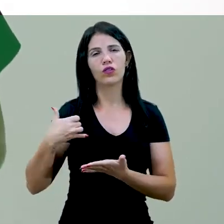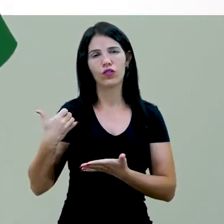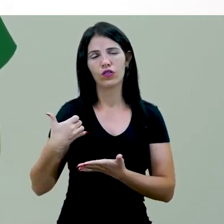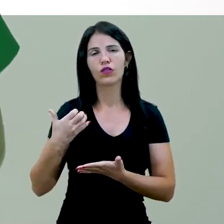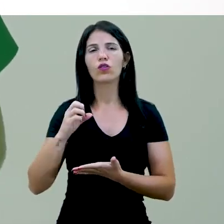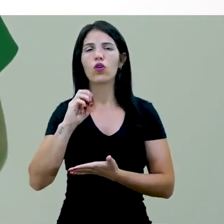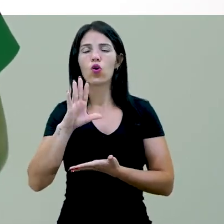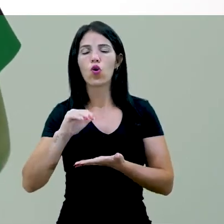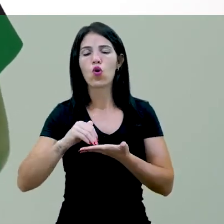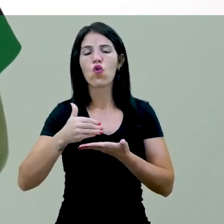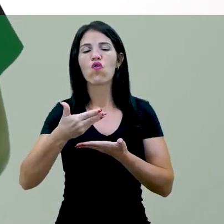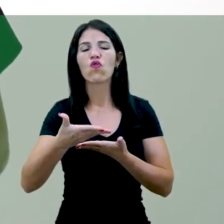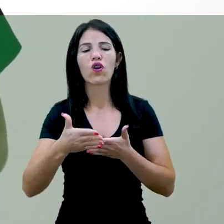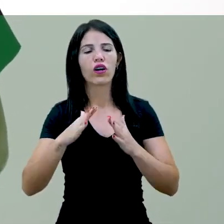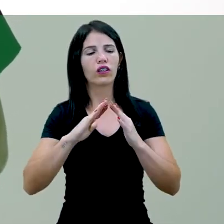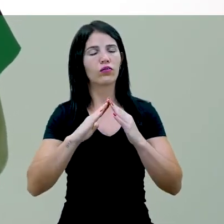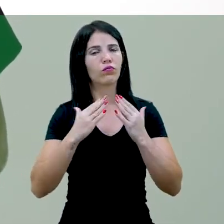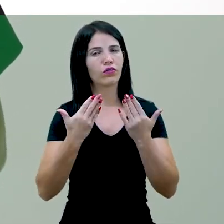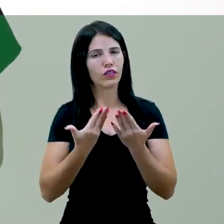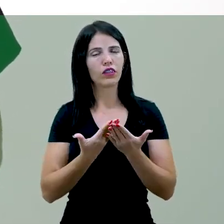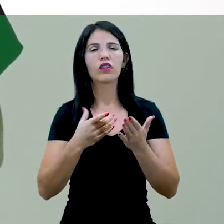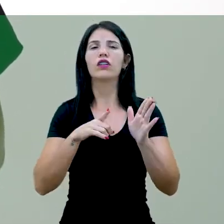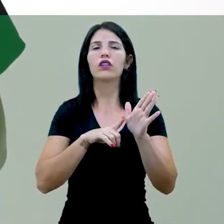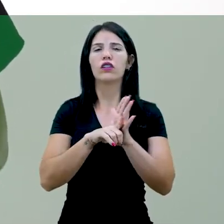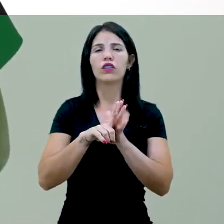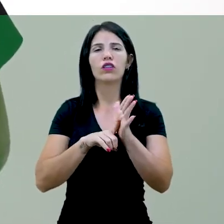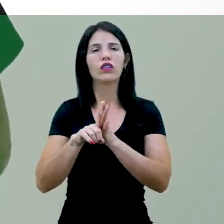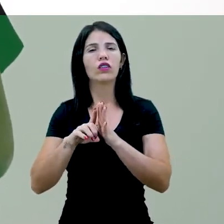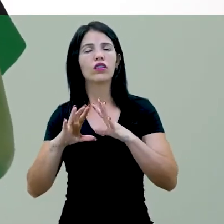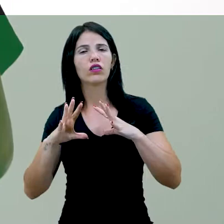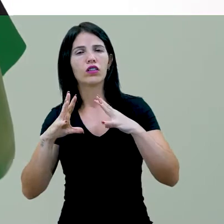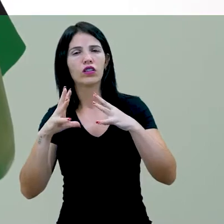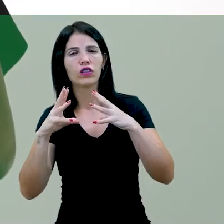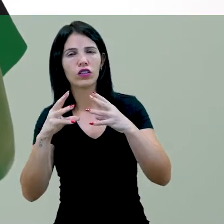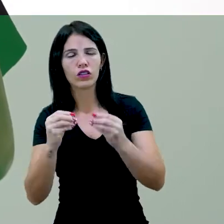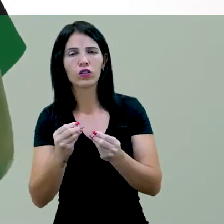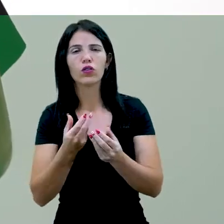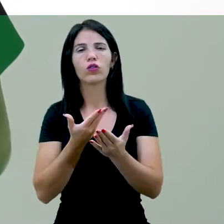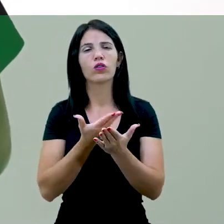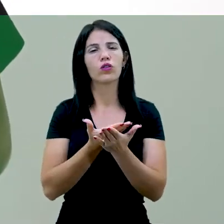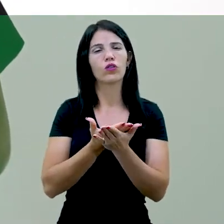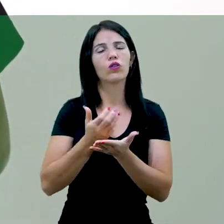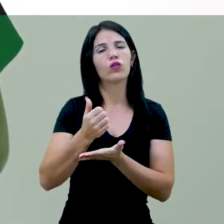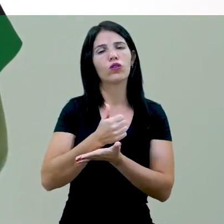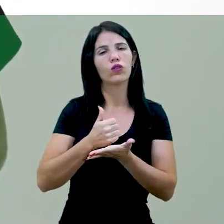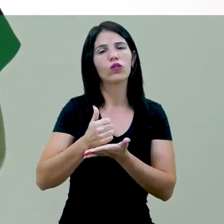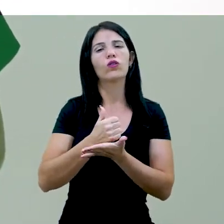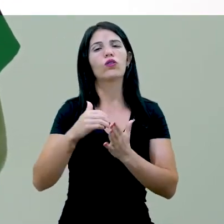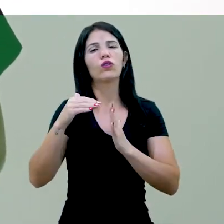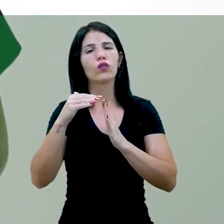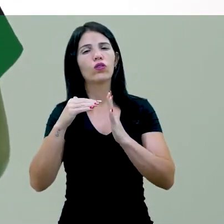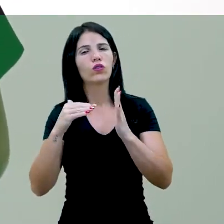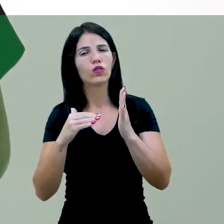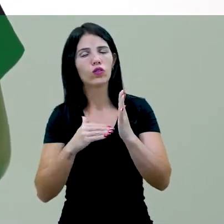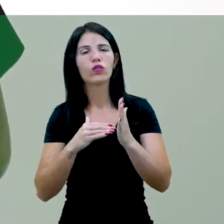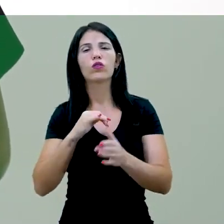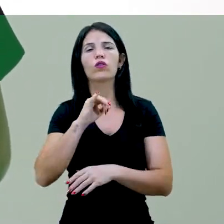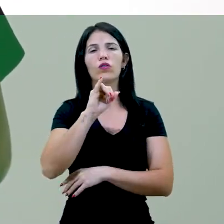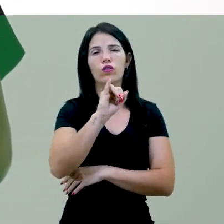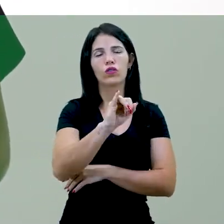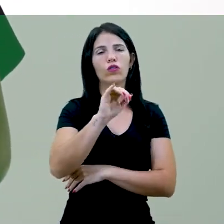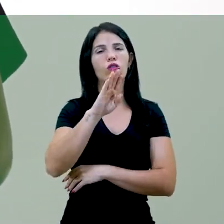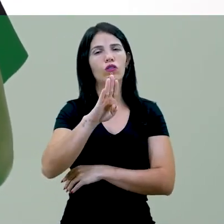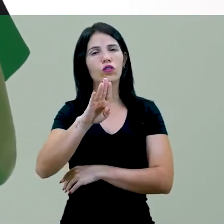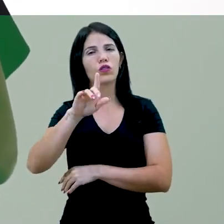ou fora da escola. Esse levantamento é do Todos pela Educação, com base em dados do Instituto Brasileiro de